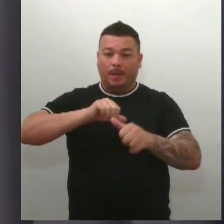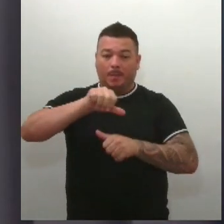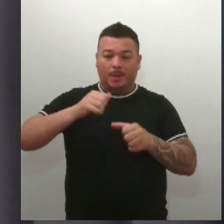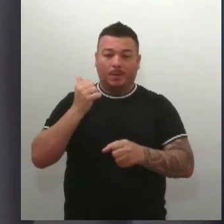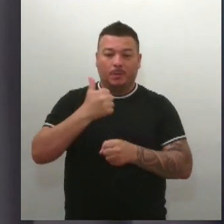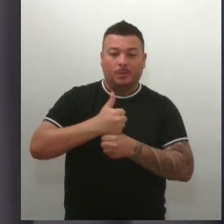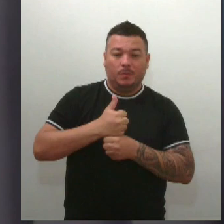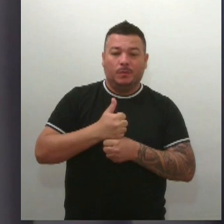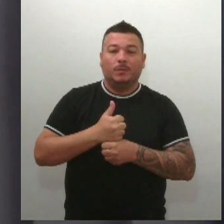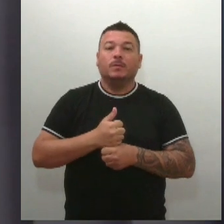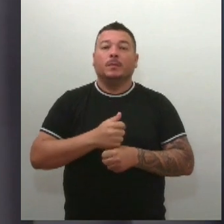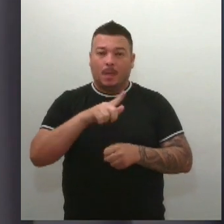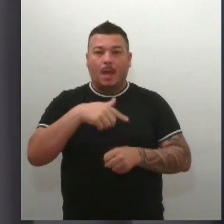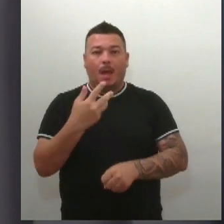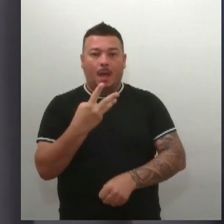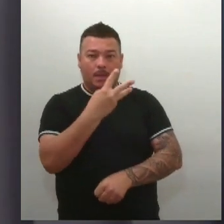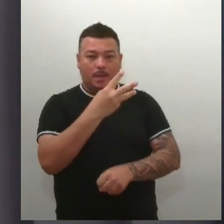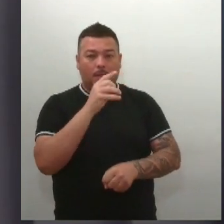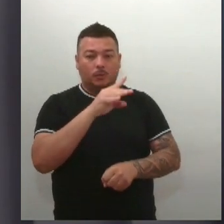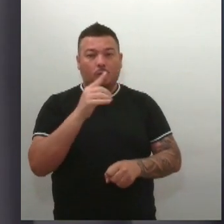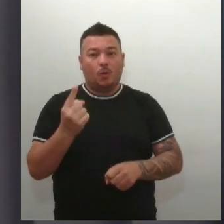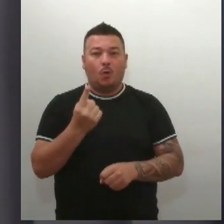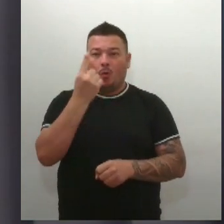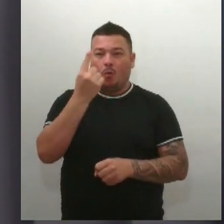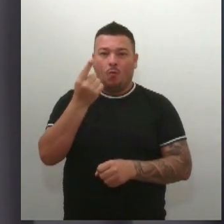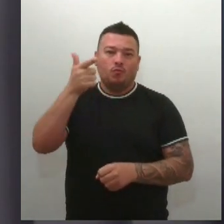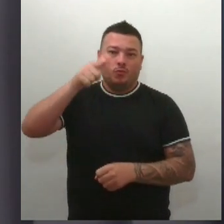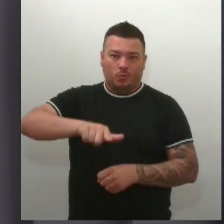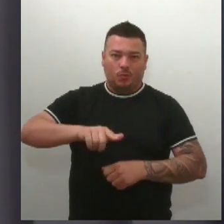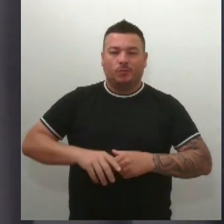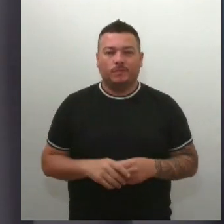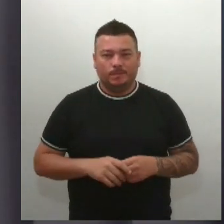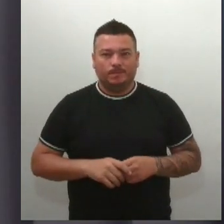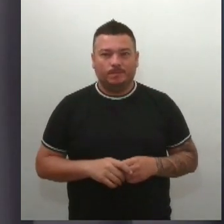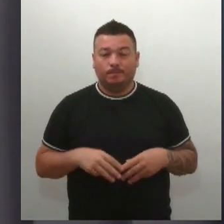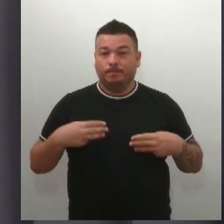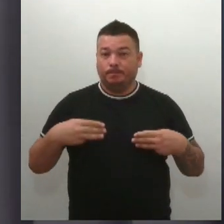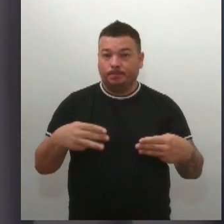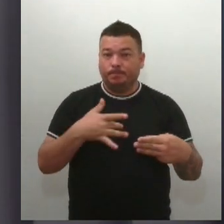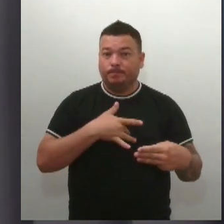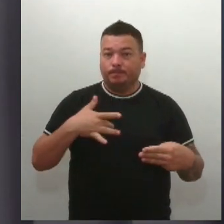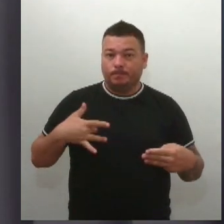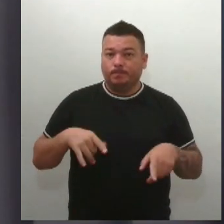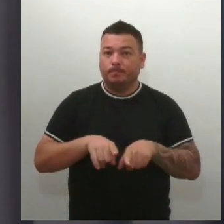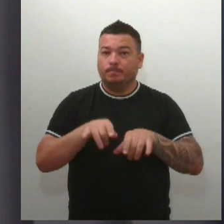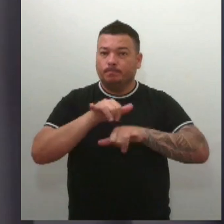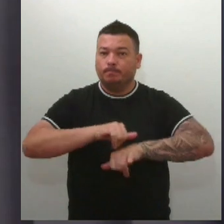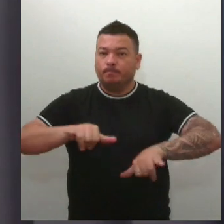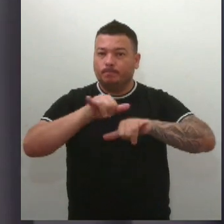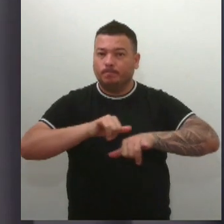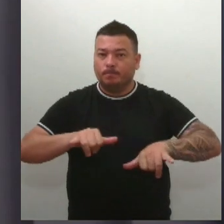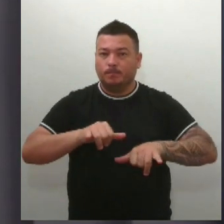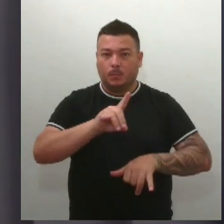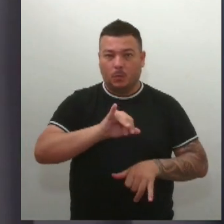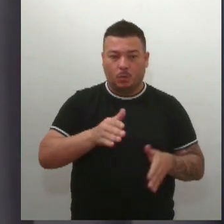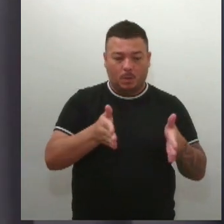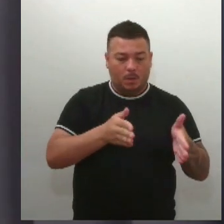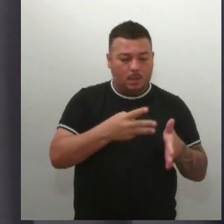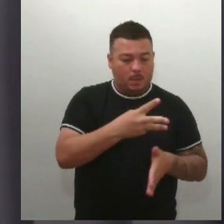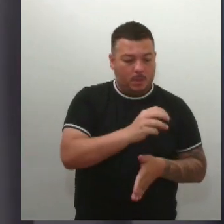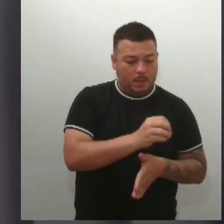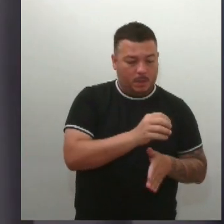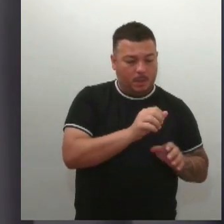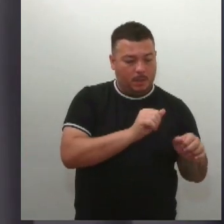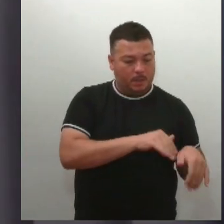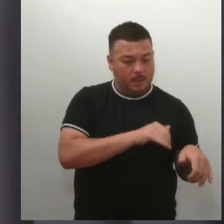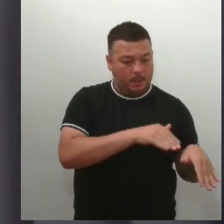doses e apenas um reforço. O Ministério da Saúde informou que no período de 30 de setembro a 31 de outubro não serão